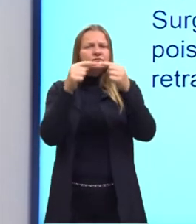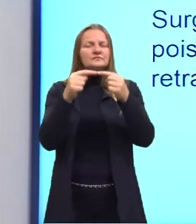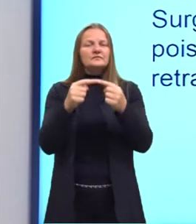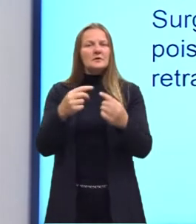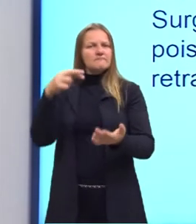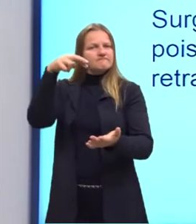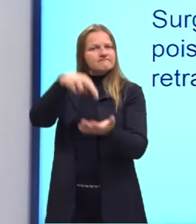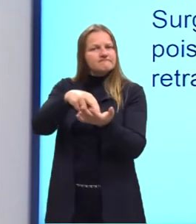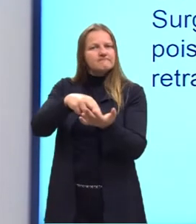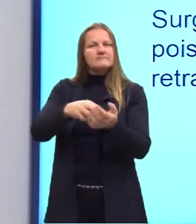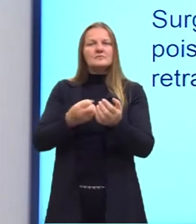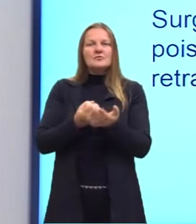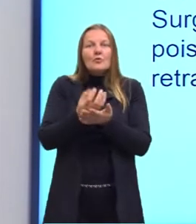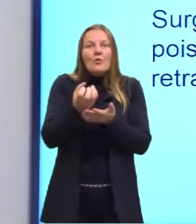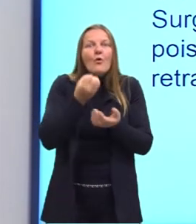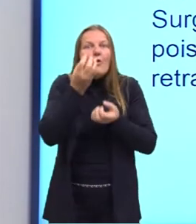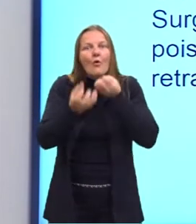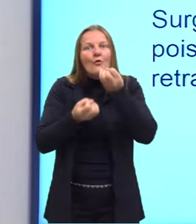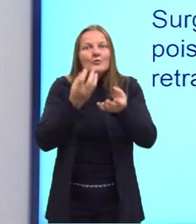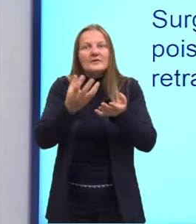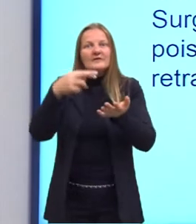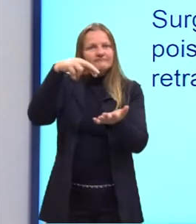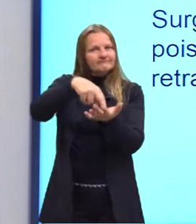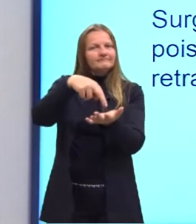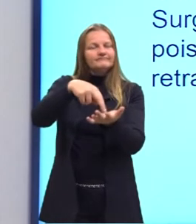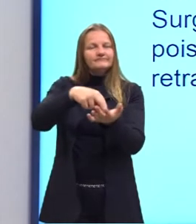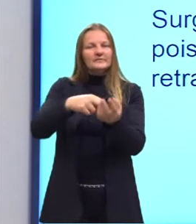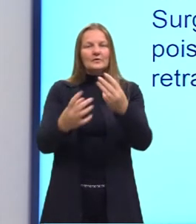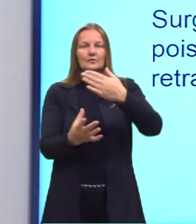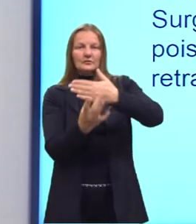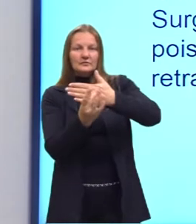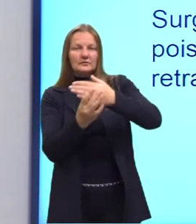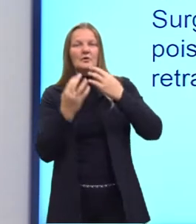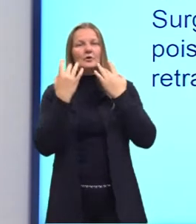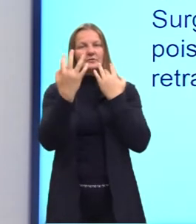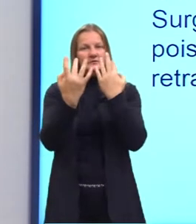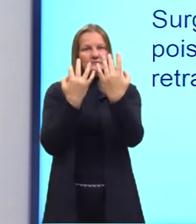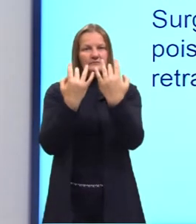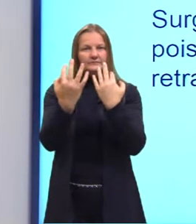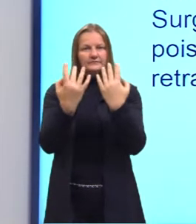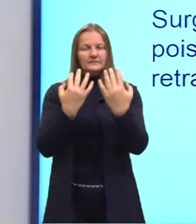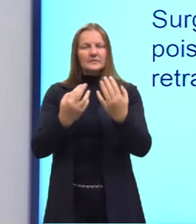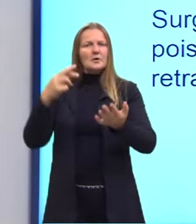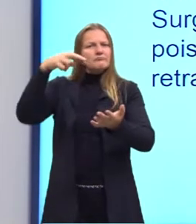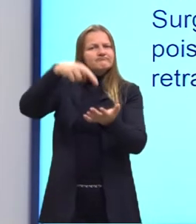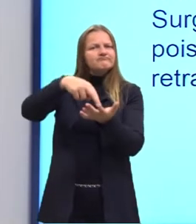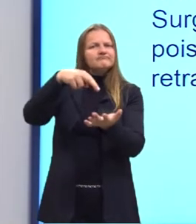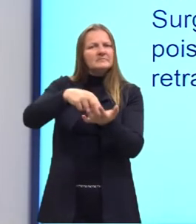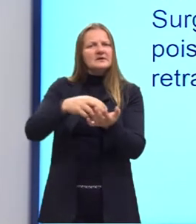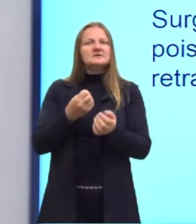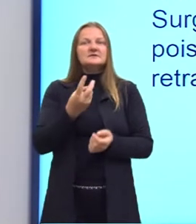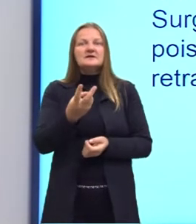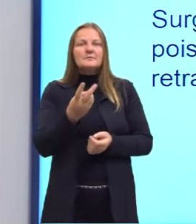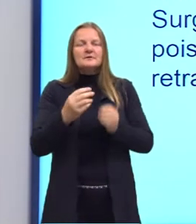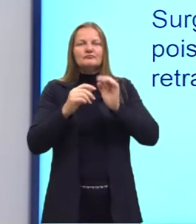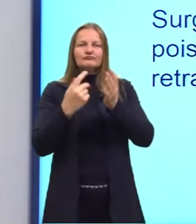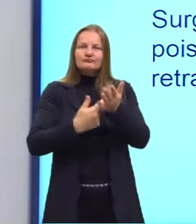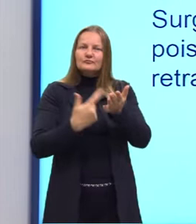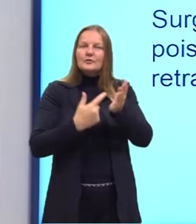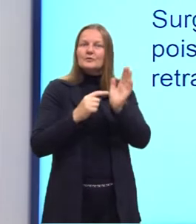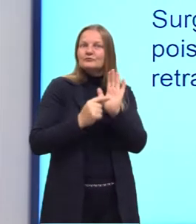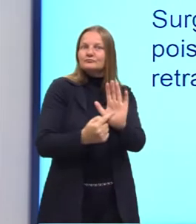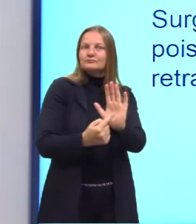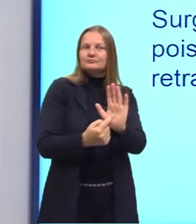retratar a realidade como ela é. Então, tanto o realismo quanto o naturalismo querem retratar a realidade como ela é. Mas